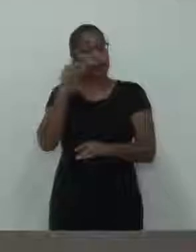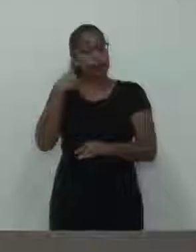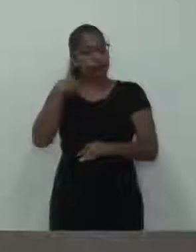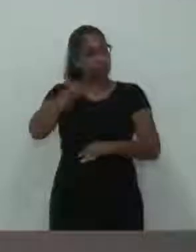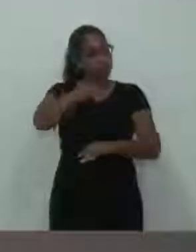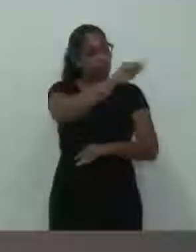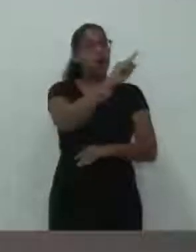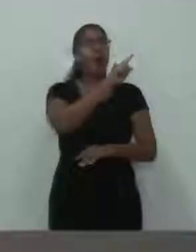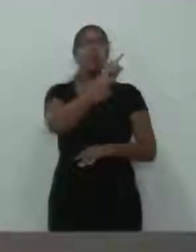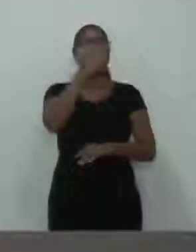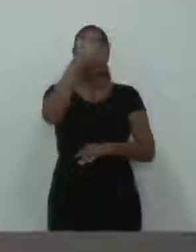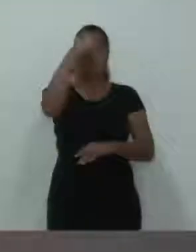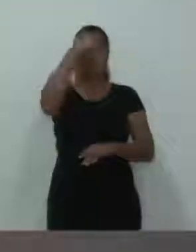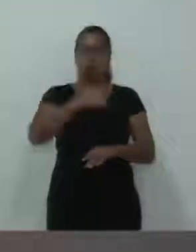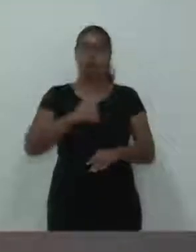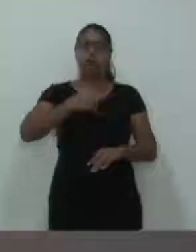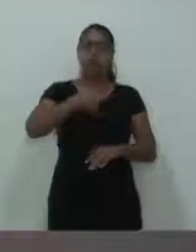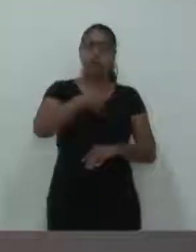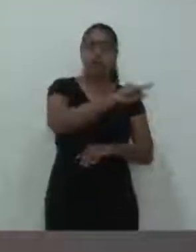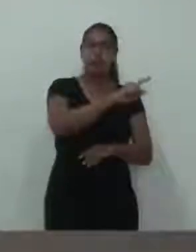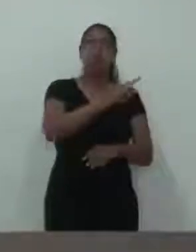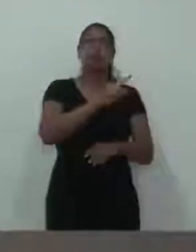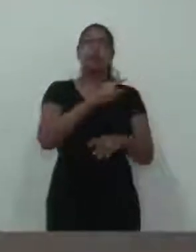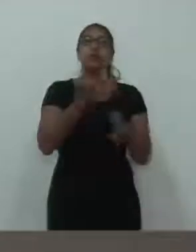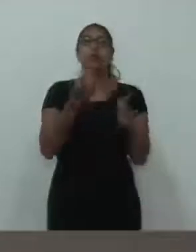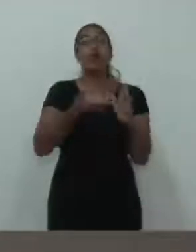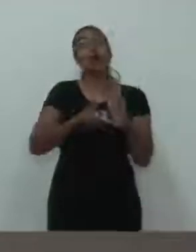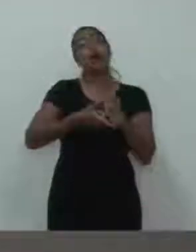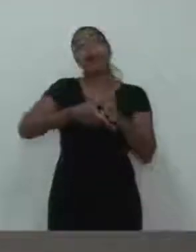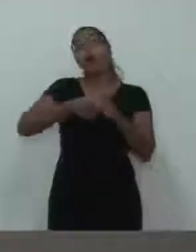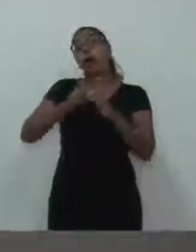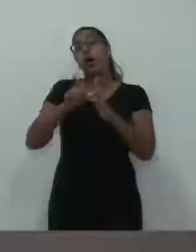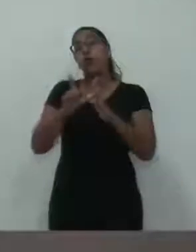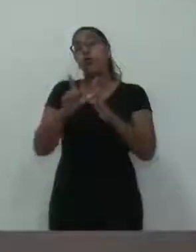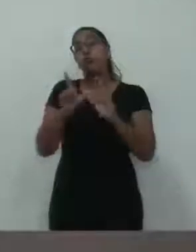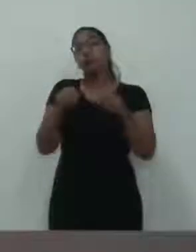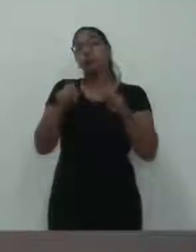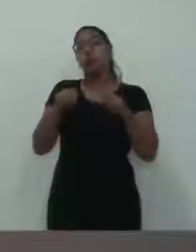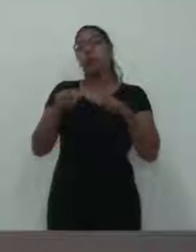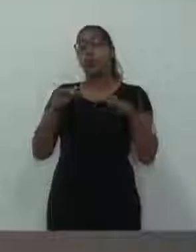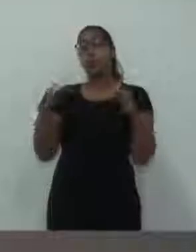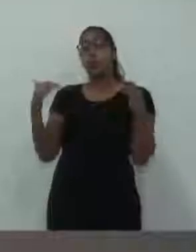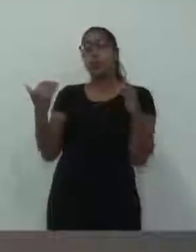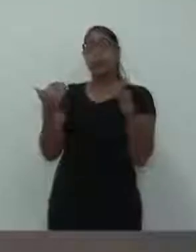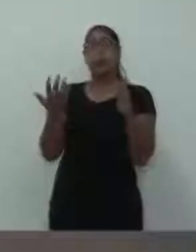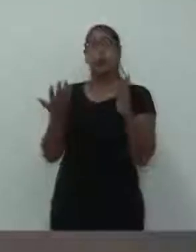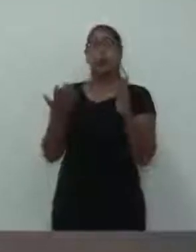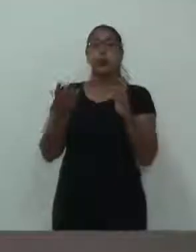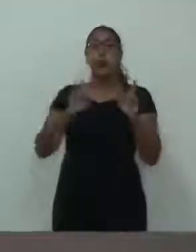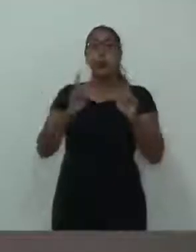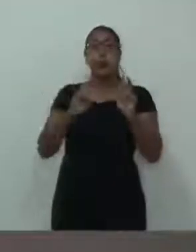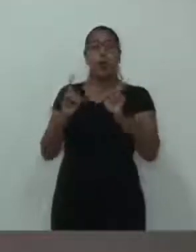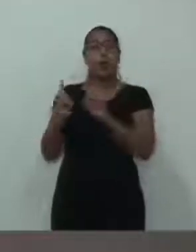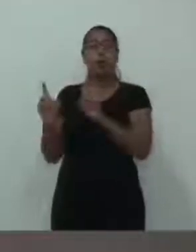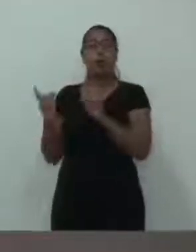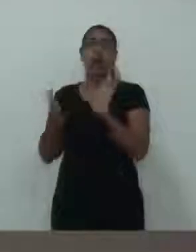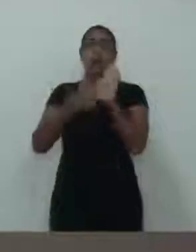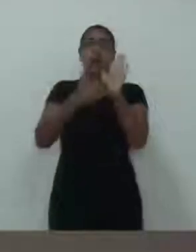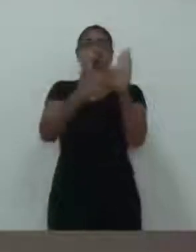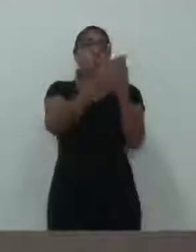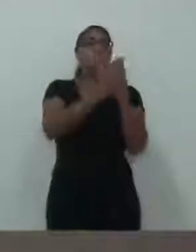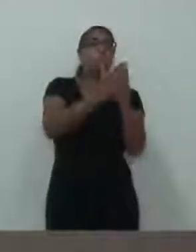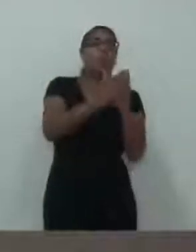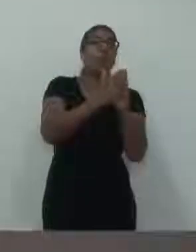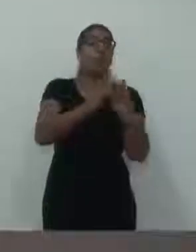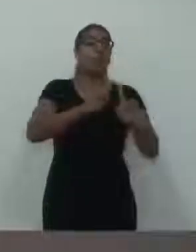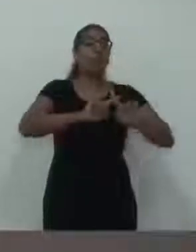acho que nós podemos fazer uma comitiva aqui, num primeiro momento não vamos fazer moção nem de apelo nem de repúdio. Eu acho que nós vamos estar em